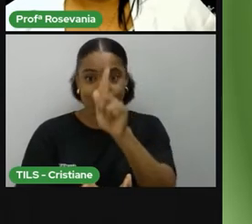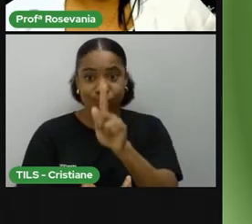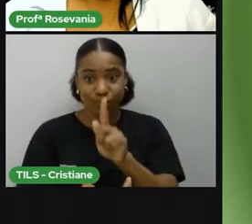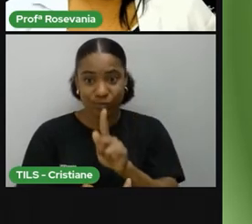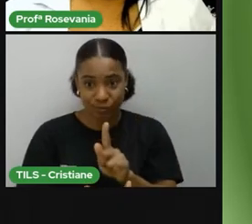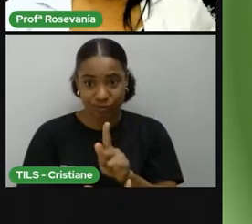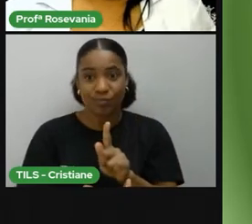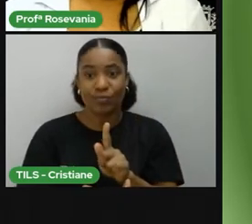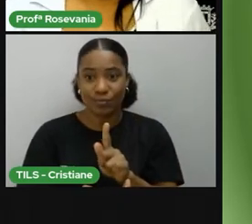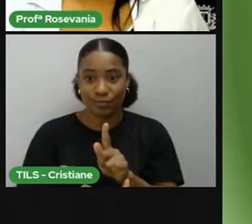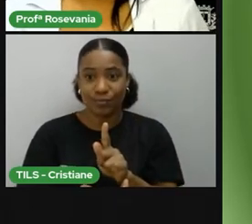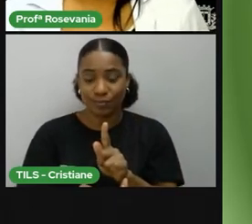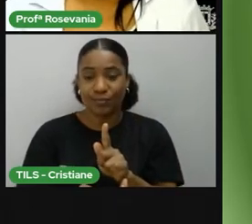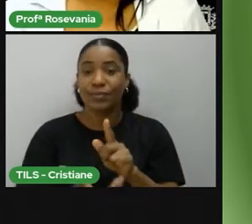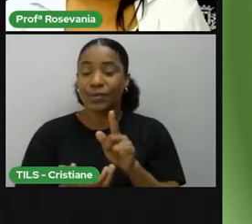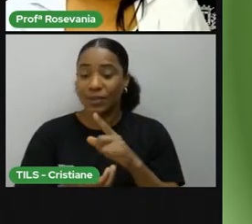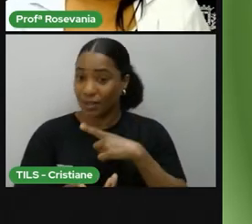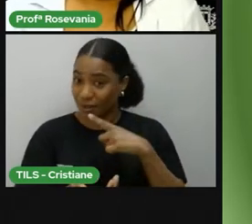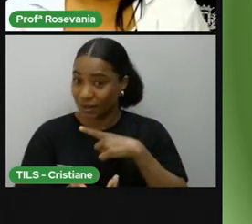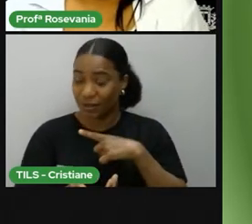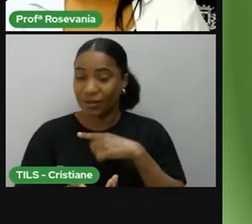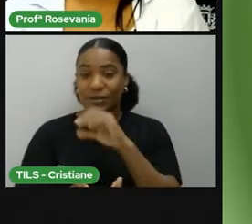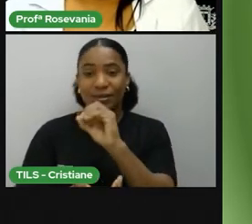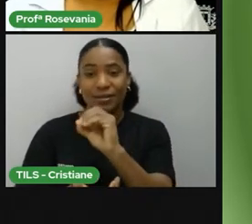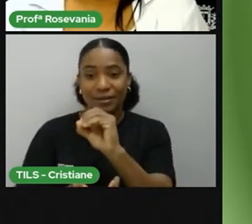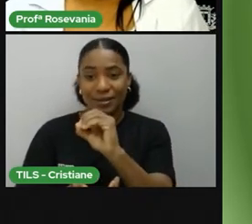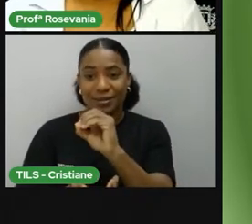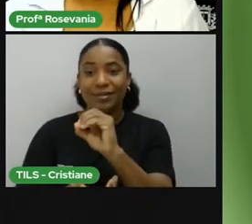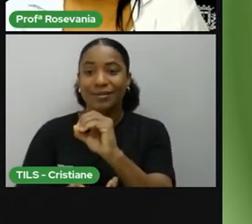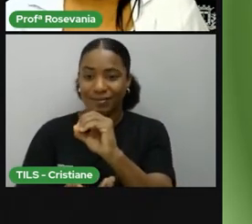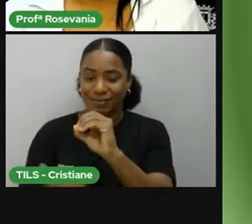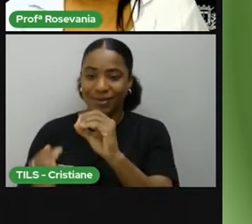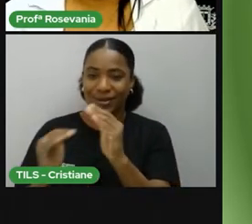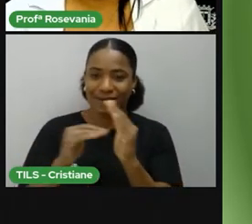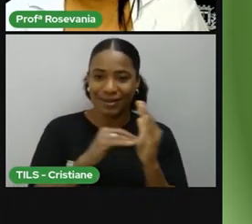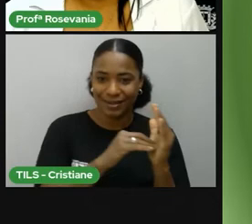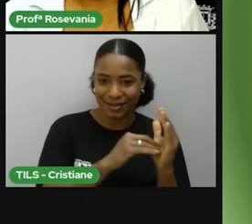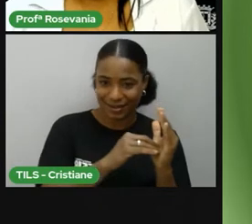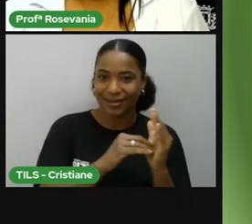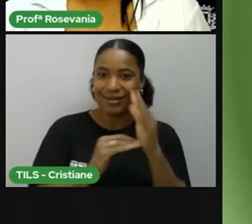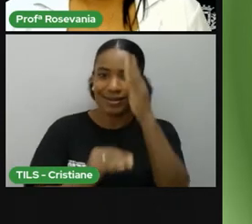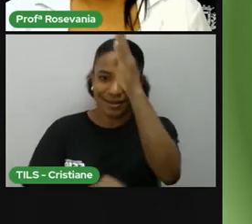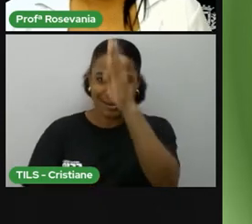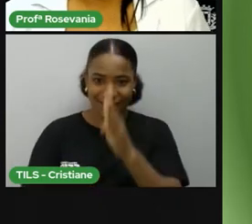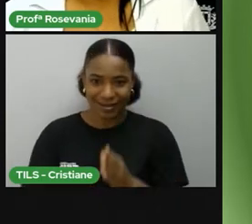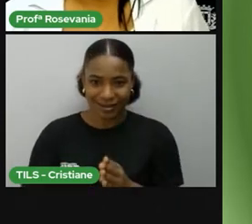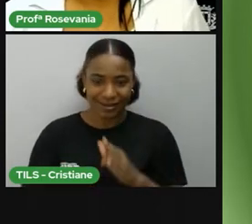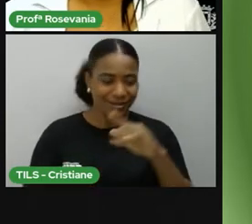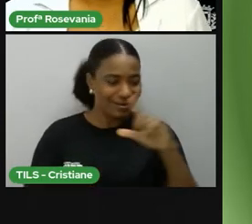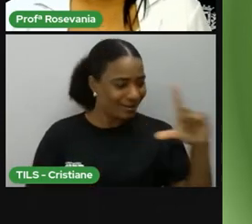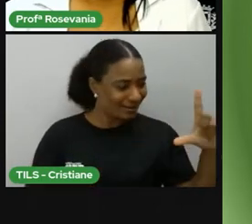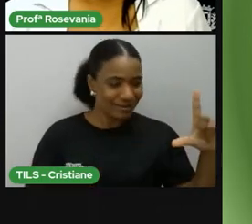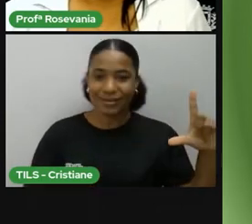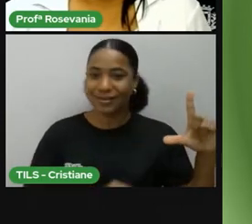é a longitude de zero grau e divide a Terra, né, à direita, hemisfério leste, à esquerda,